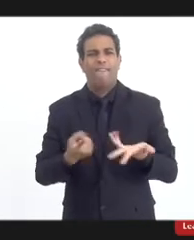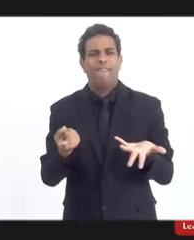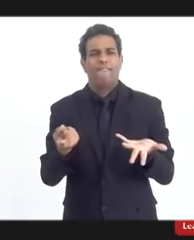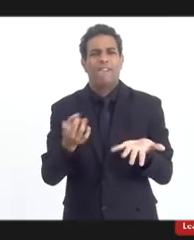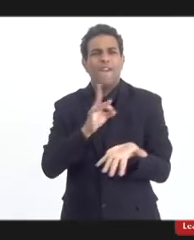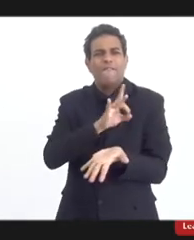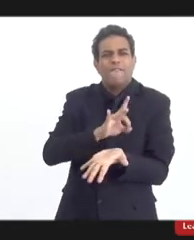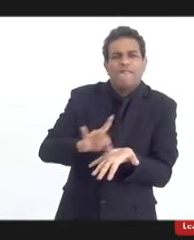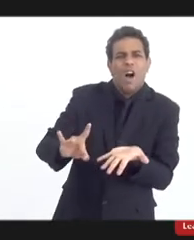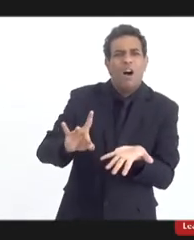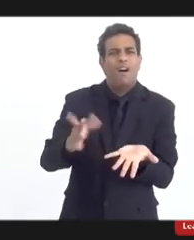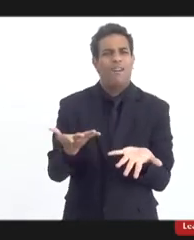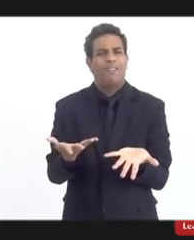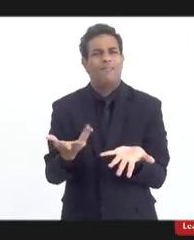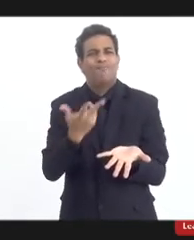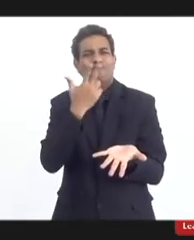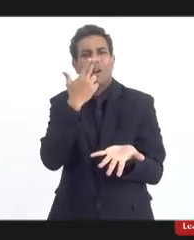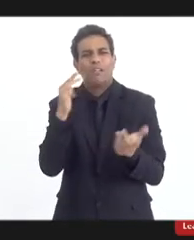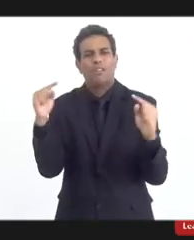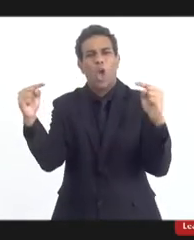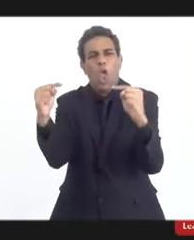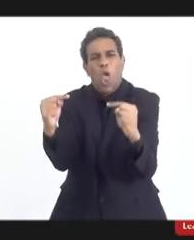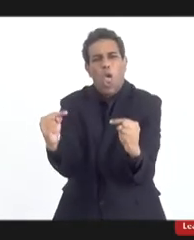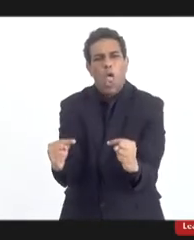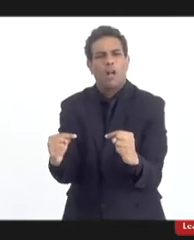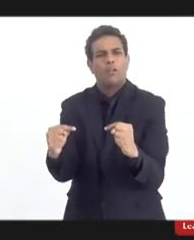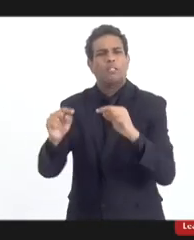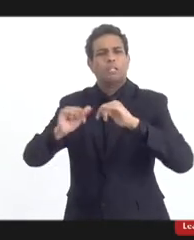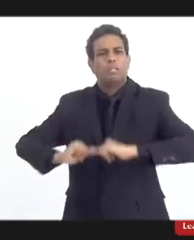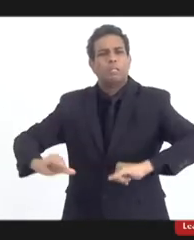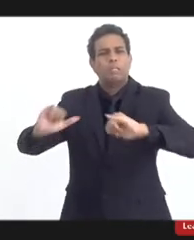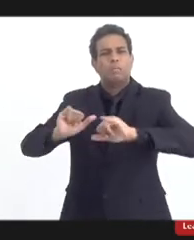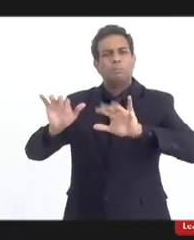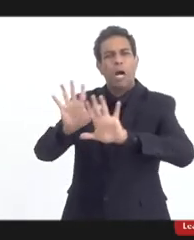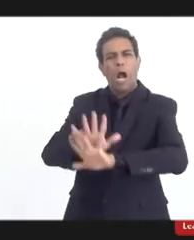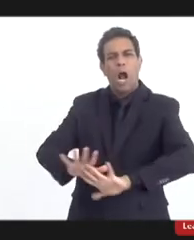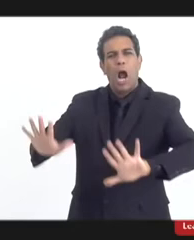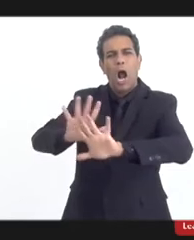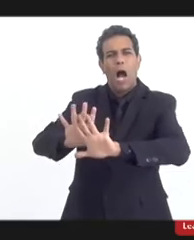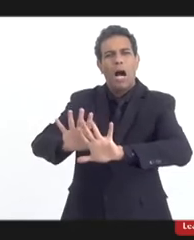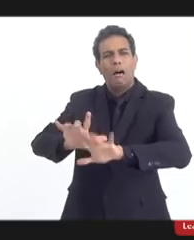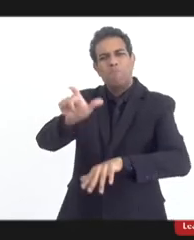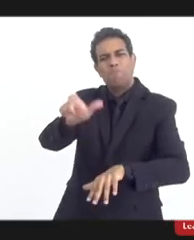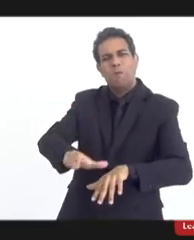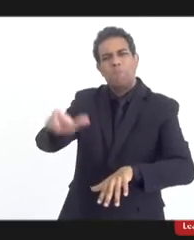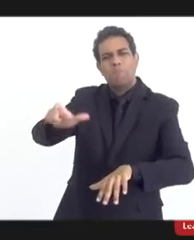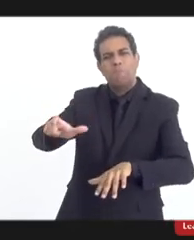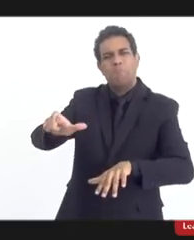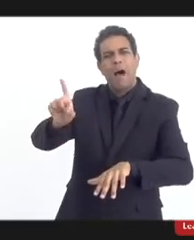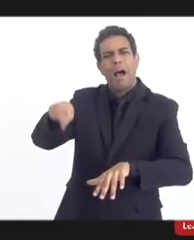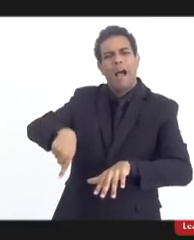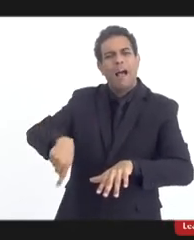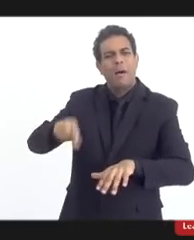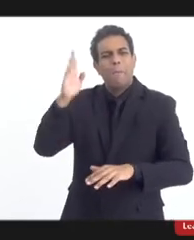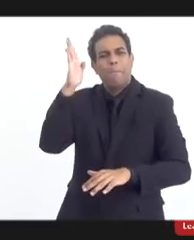equiparado, qualificado, é difundido como demoníaco.